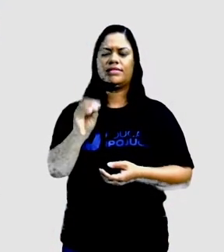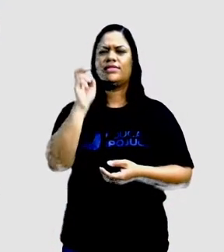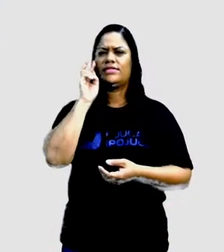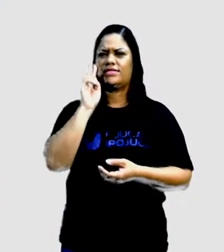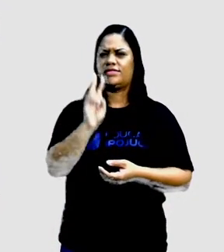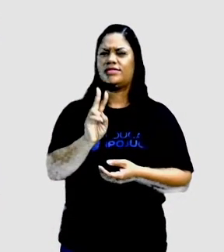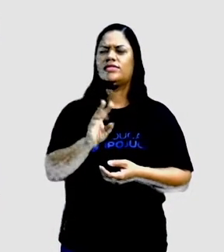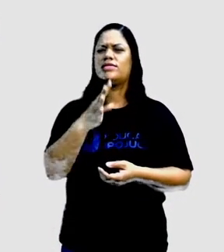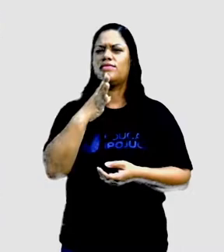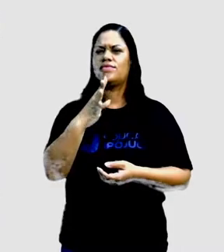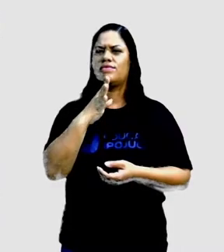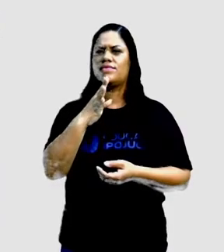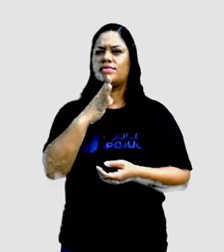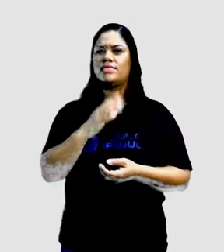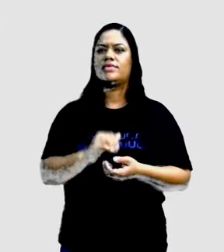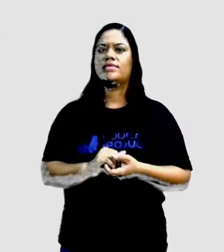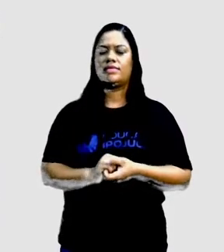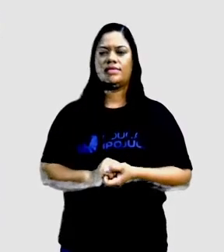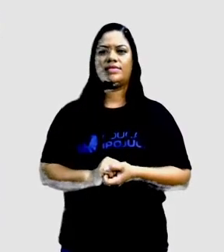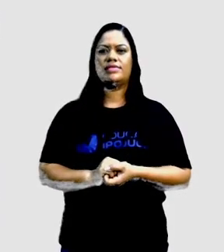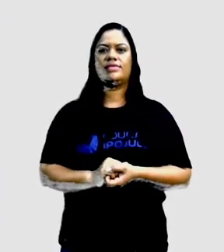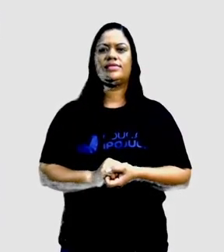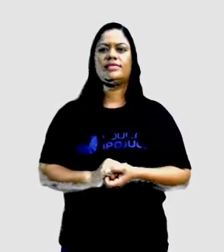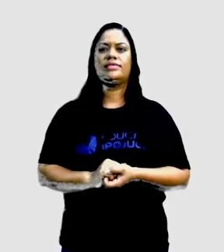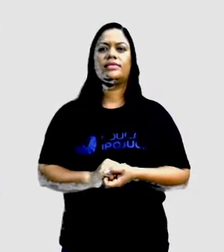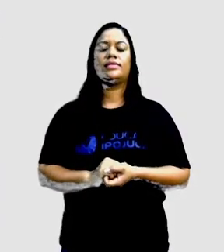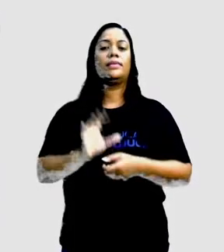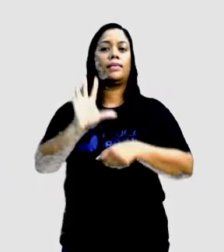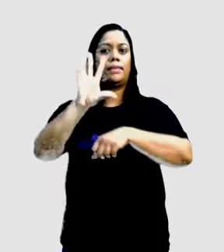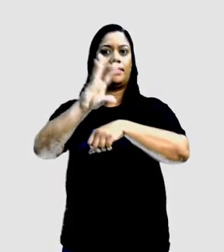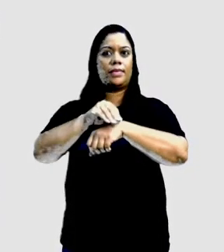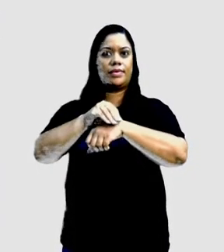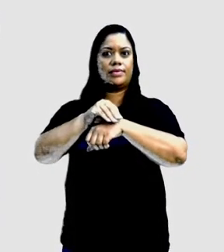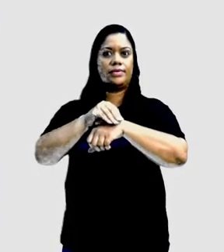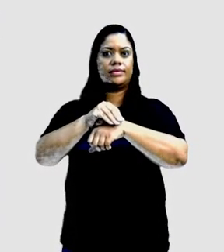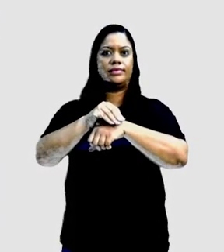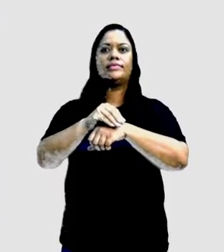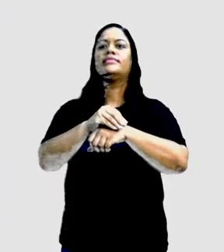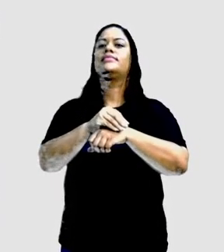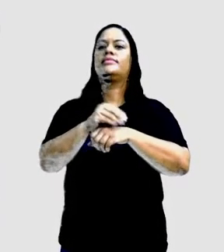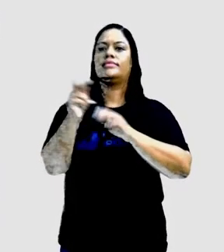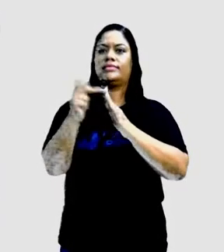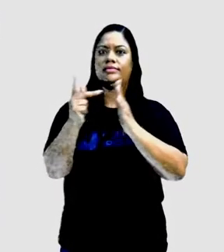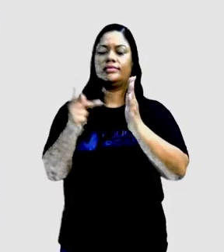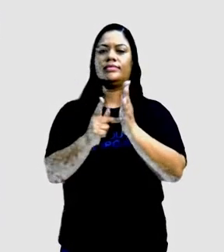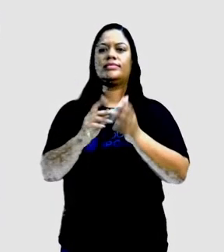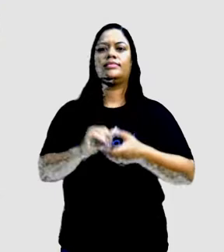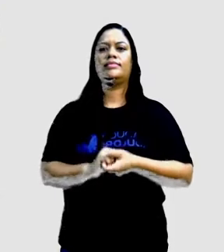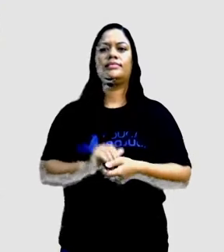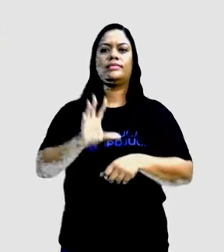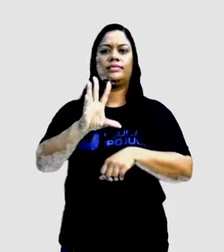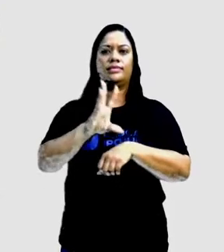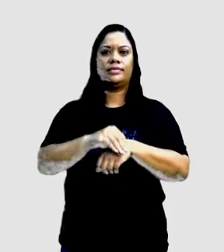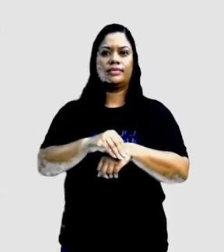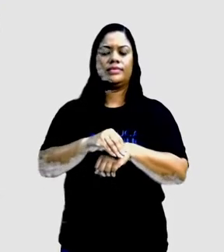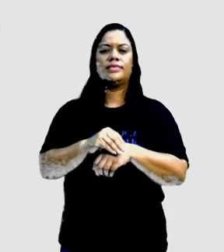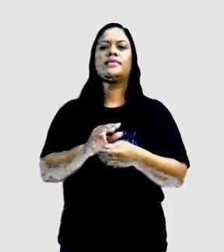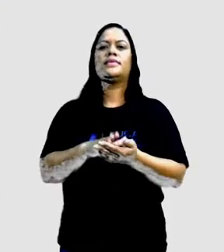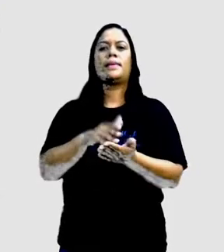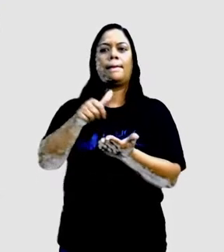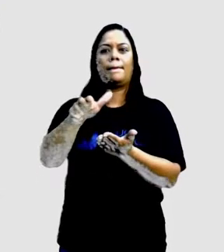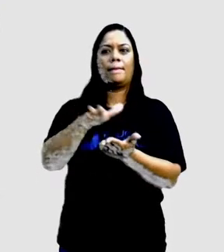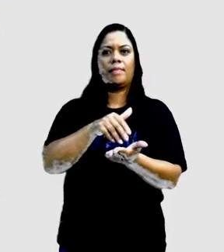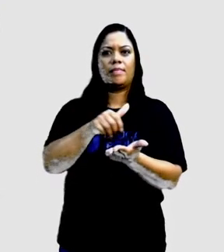Olha aí. Conhecem aí do Vinícius de Moraes o pato? O poema, o pato. Que diz, o pato pateta